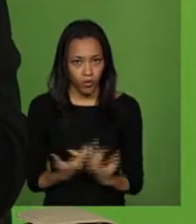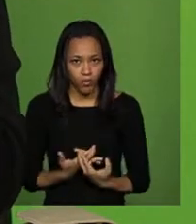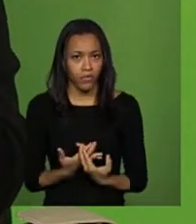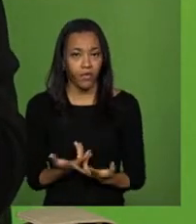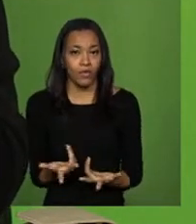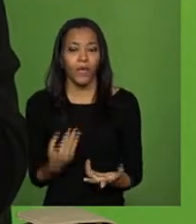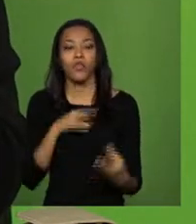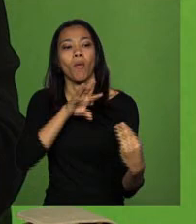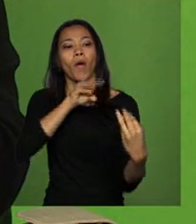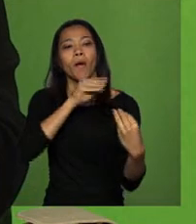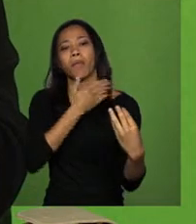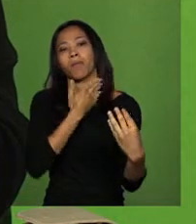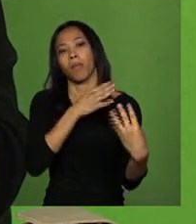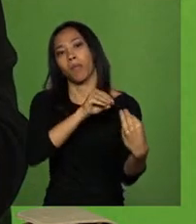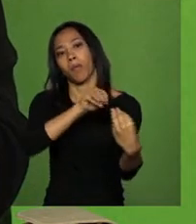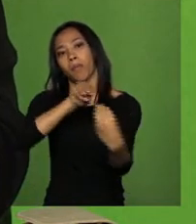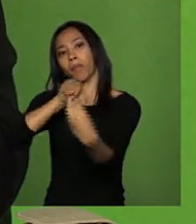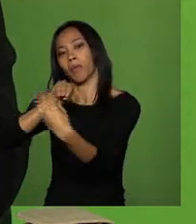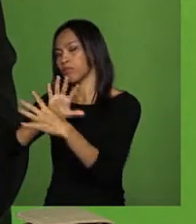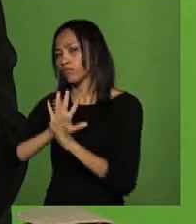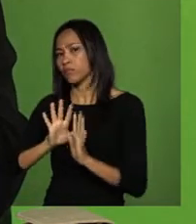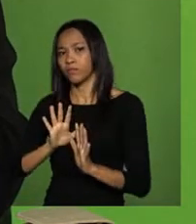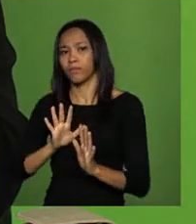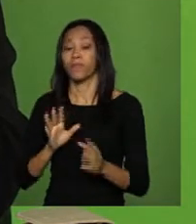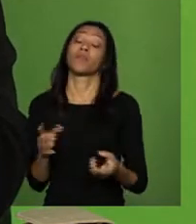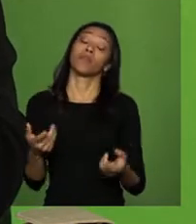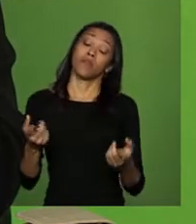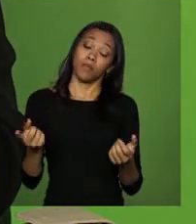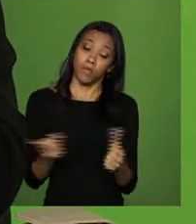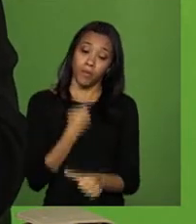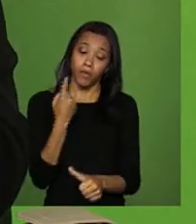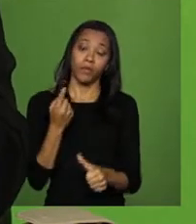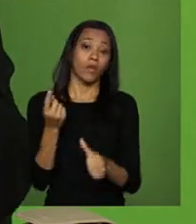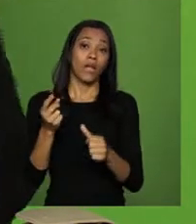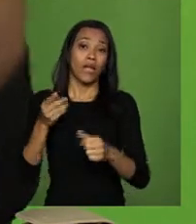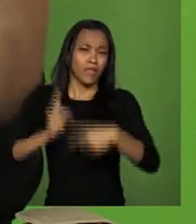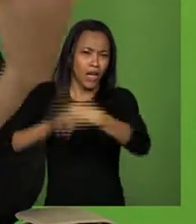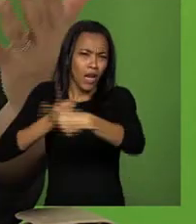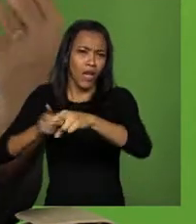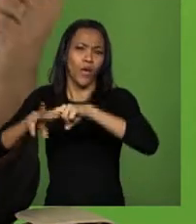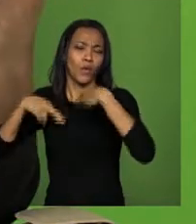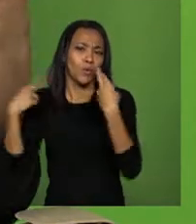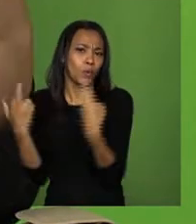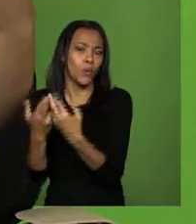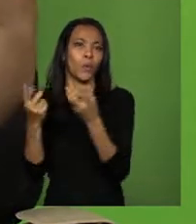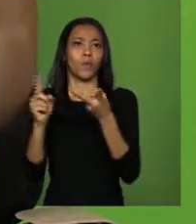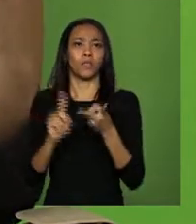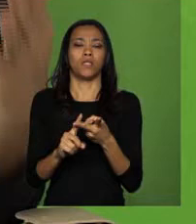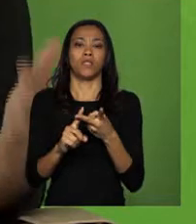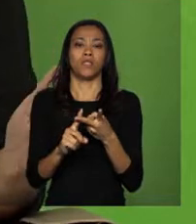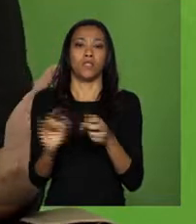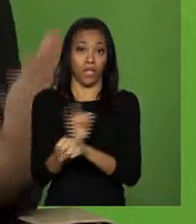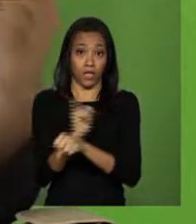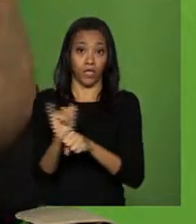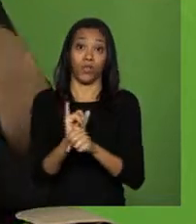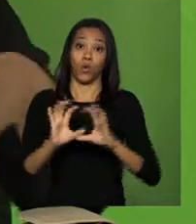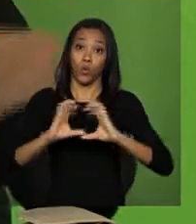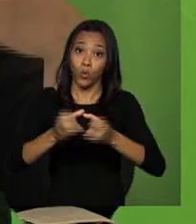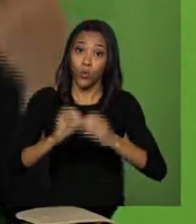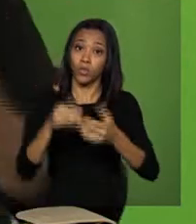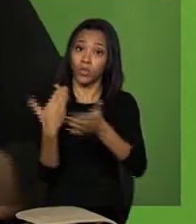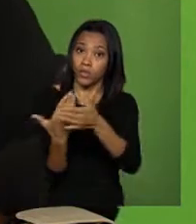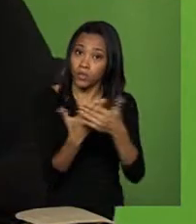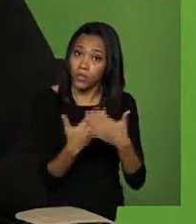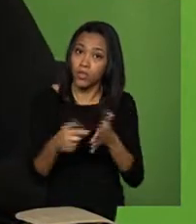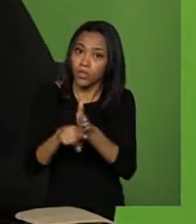informal. Segundo, eu tenho várias maneiras de fazer consulta e debate, reuniões, grupos de trabalho, demanda de estudos,